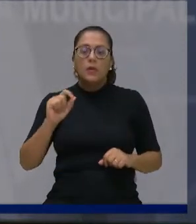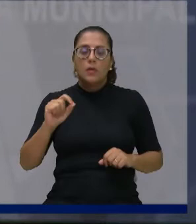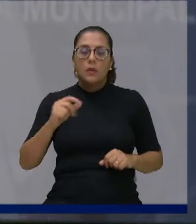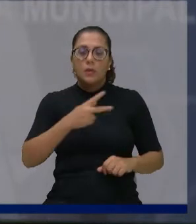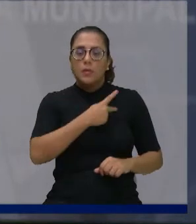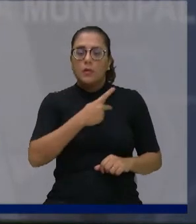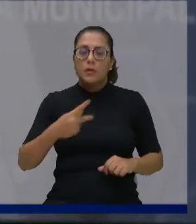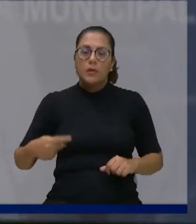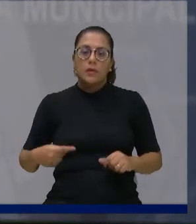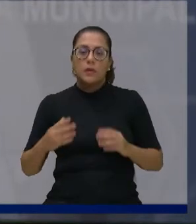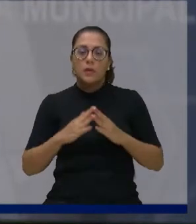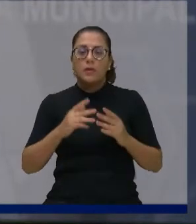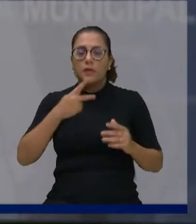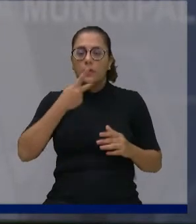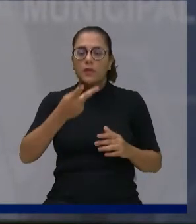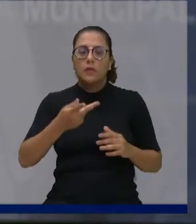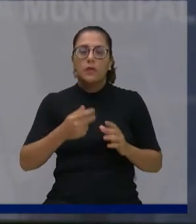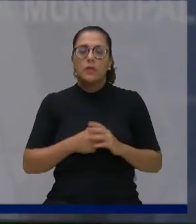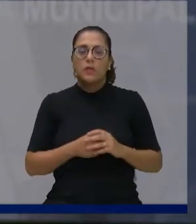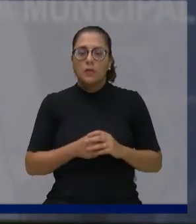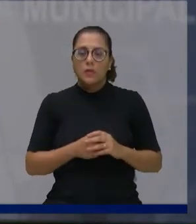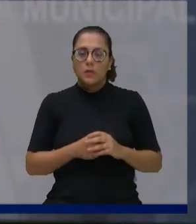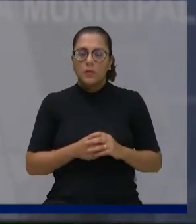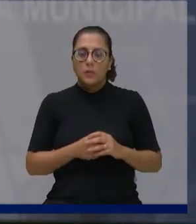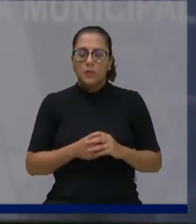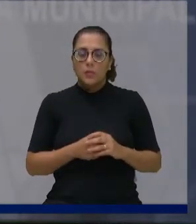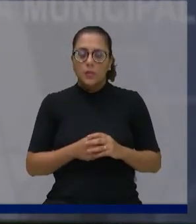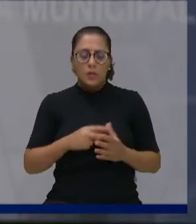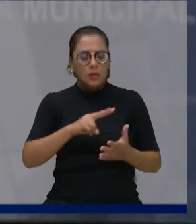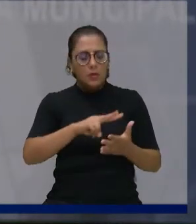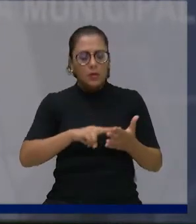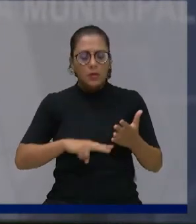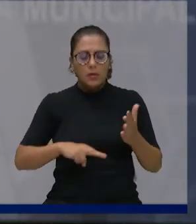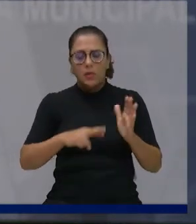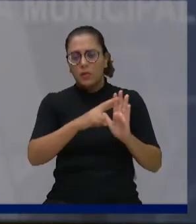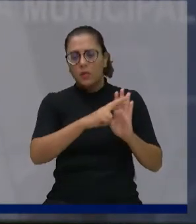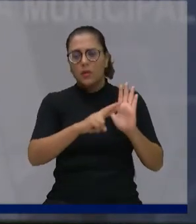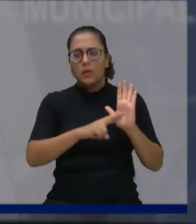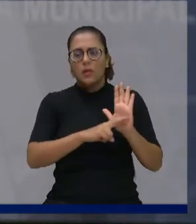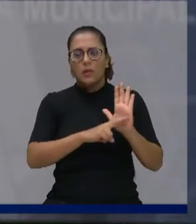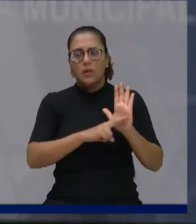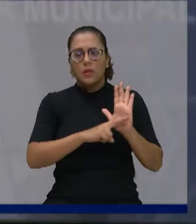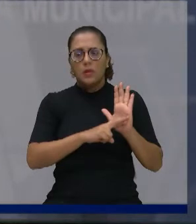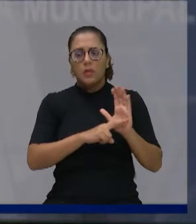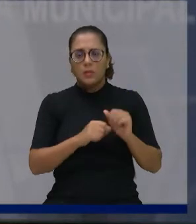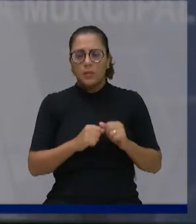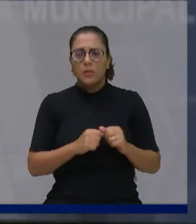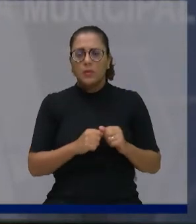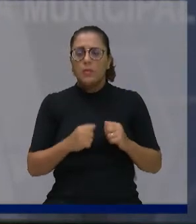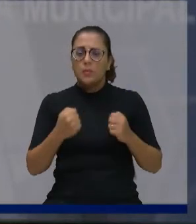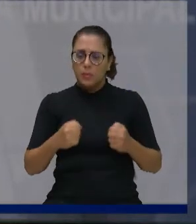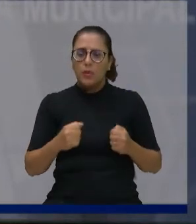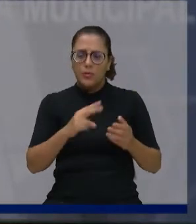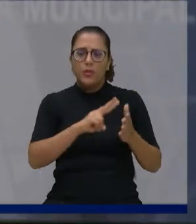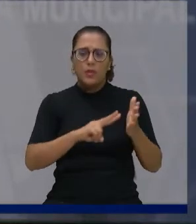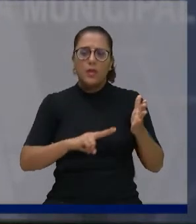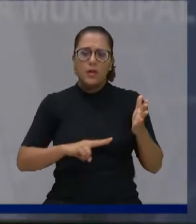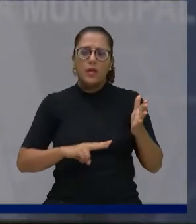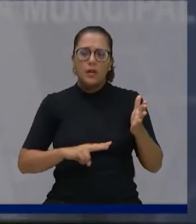sobre a leitura dos requerimentos. Eu acho que esses requerimentos poderiam ser lidos sim, que é uma maneira de